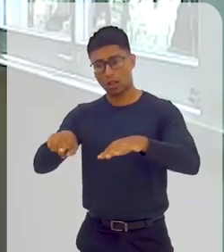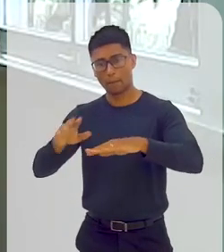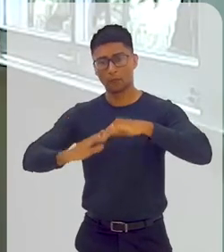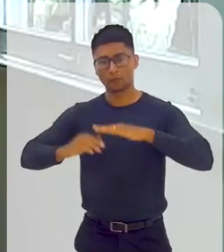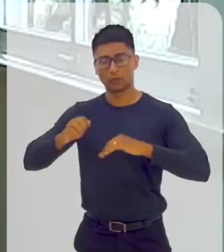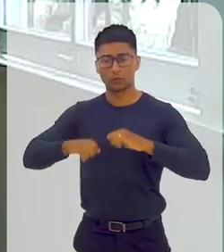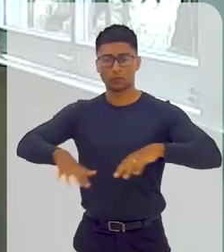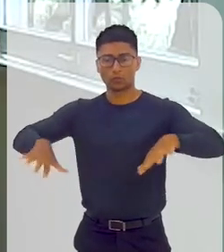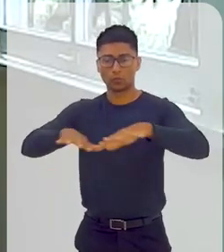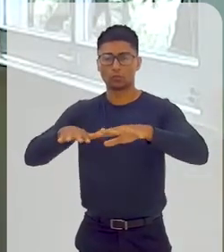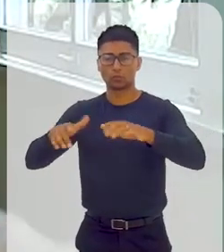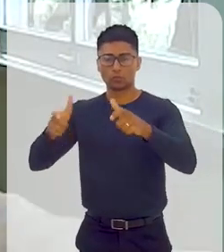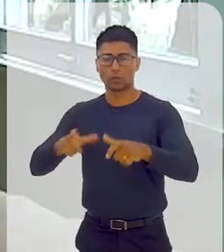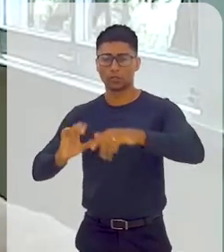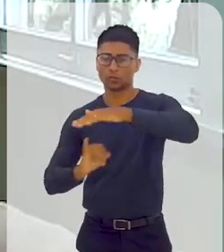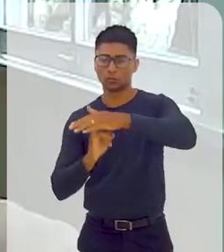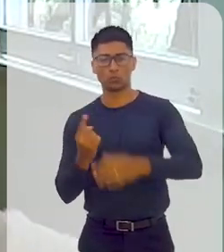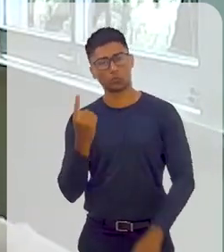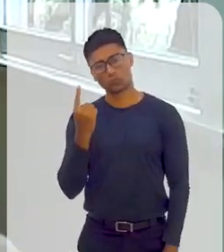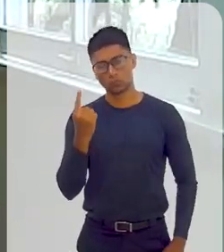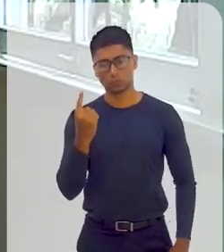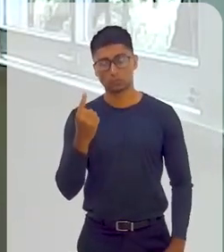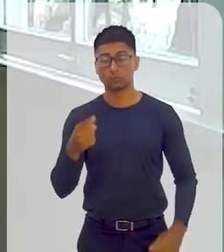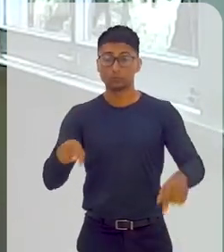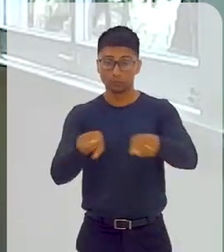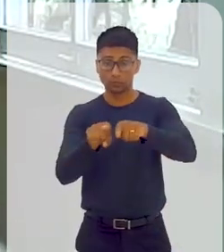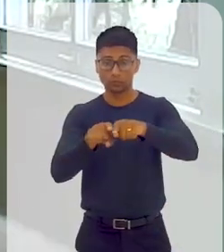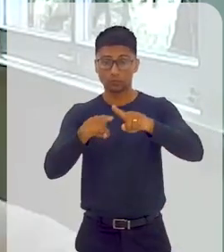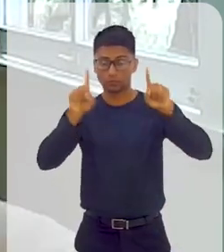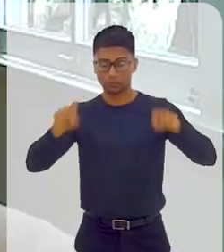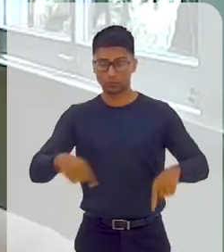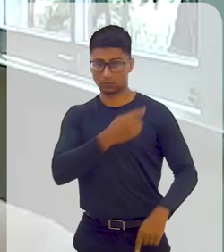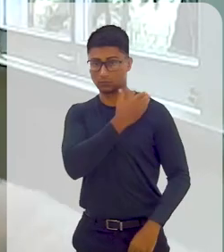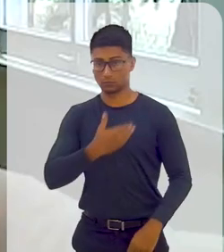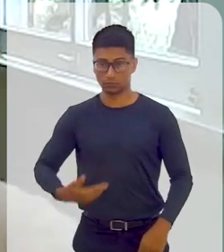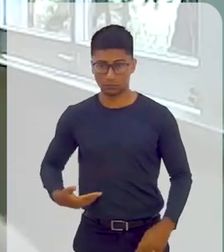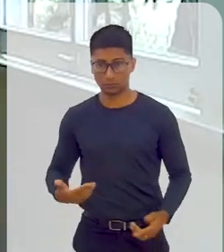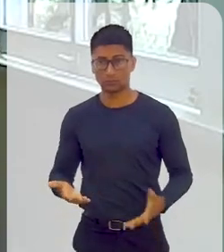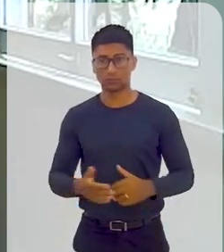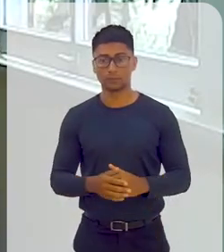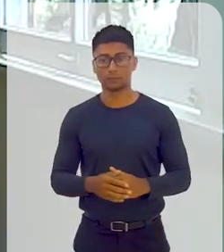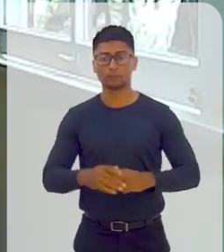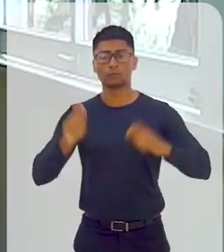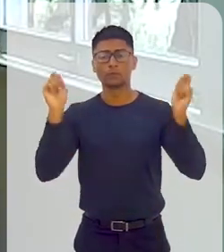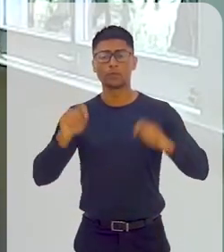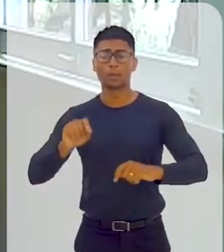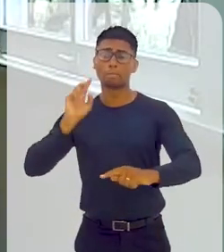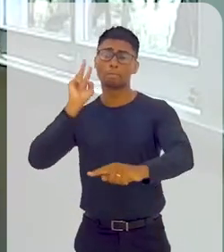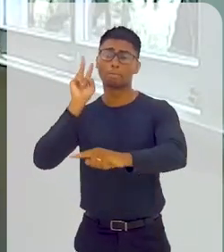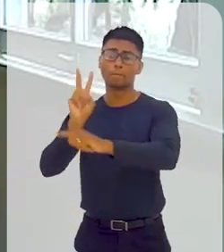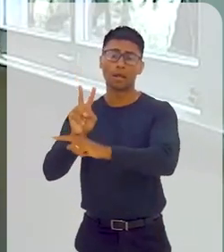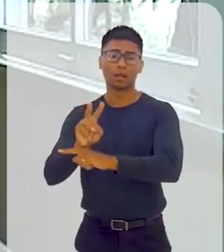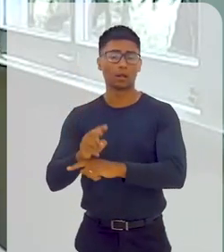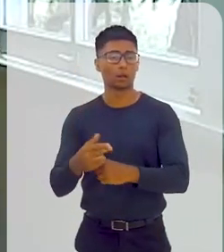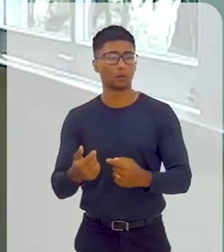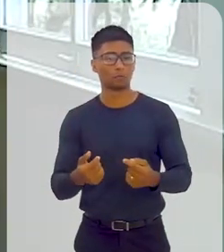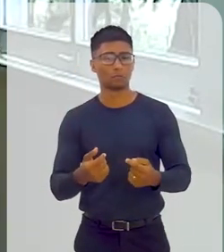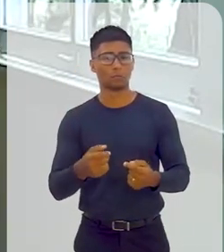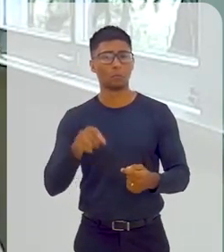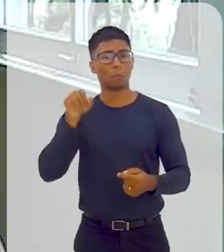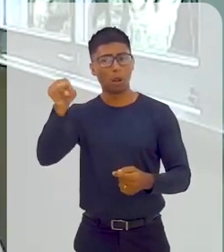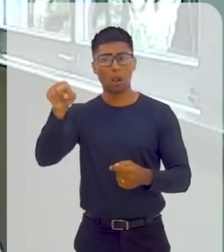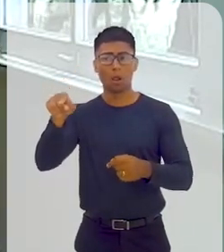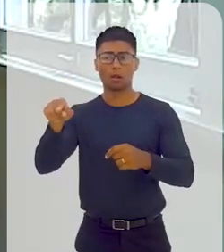servia, o servidor estava ali, podia ser cedido para um órgão, enquanto estava lá, voltava quando acabasse esse trabalho,